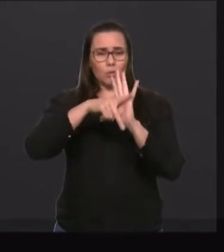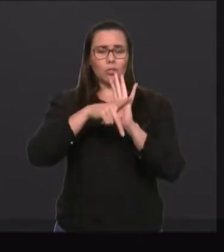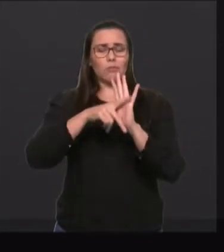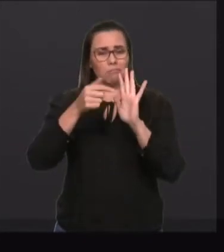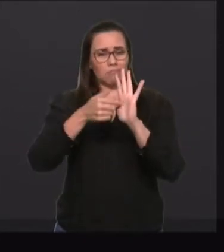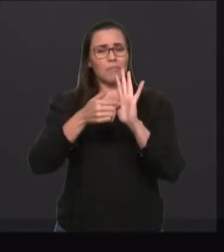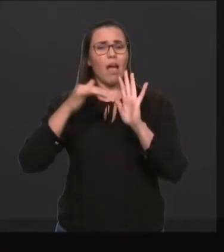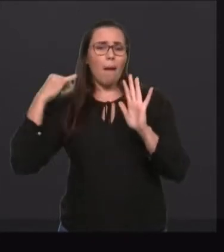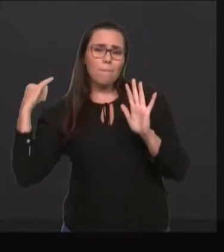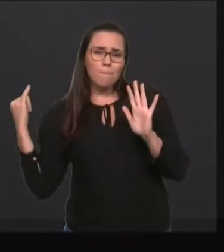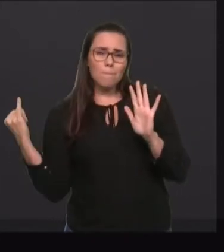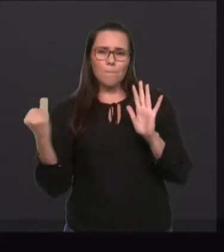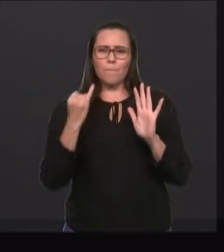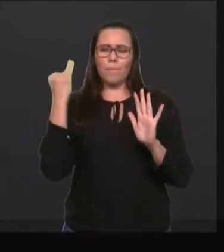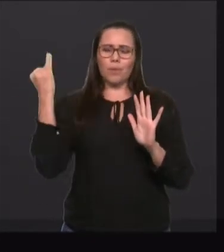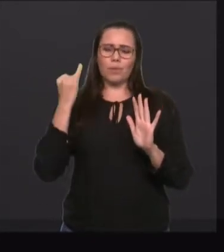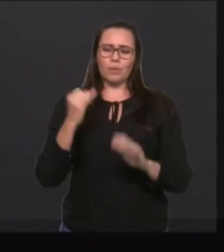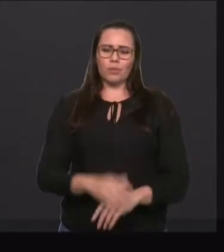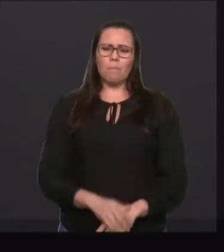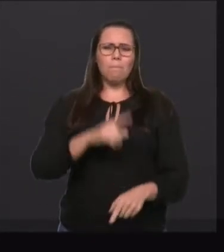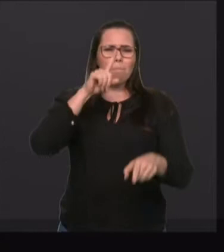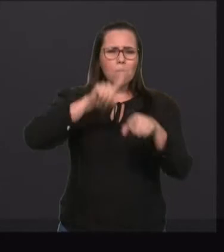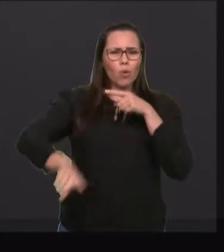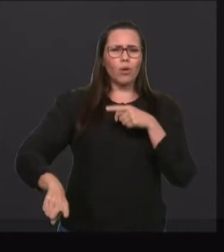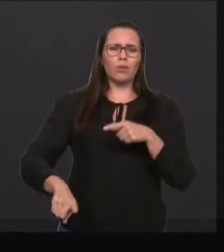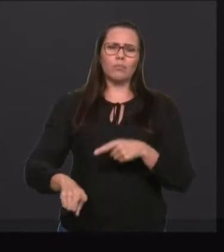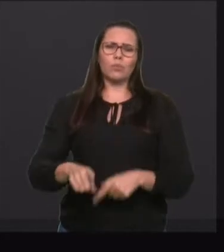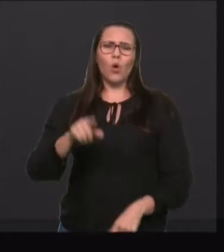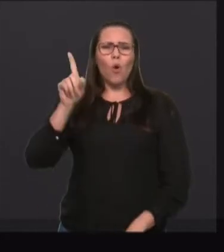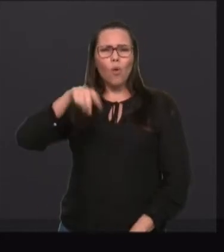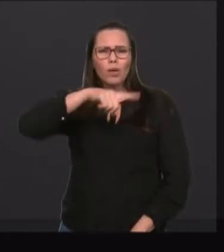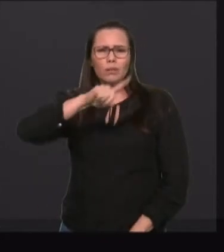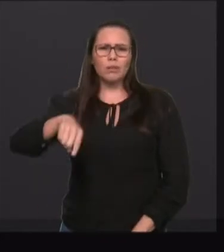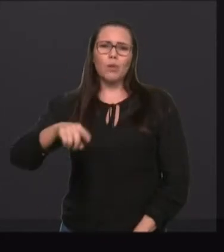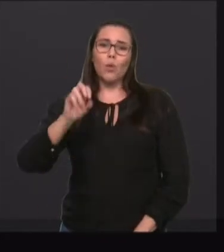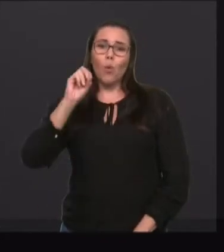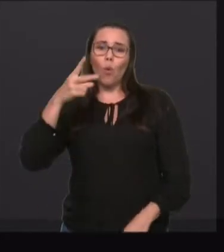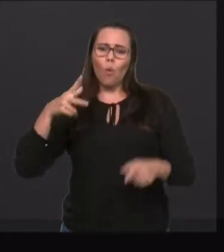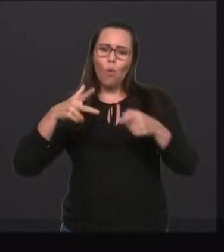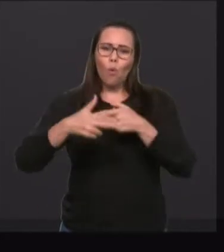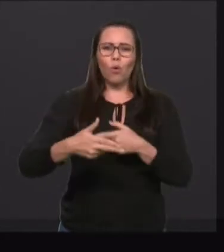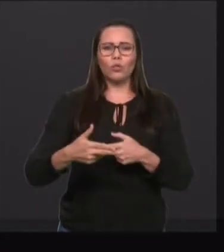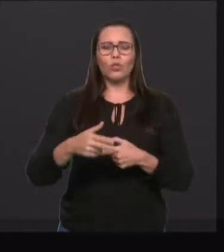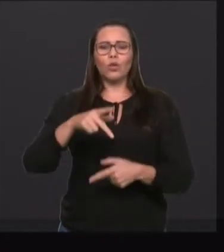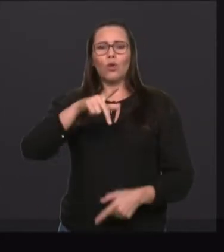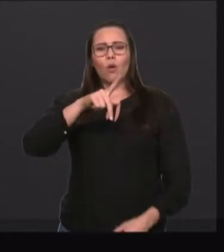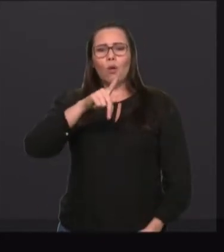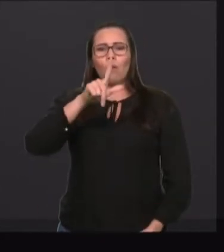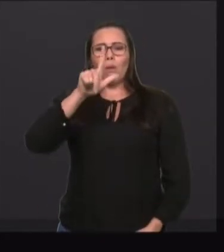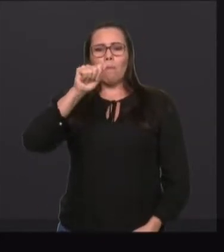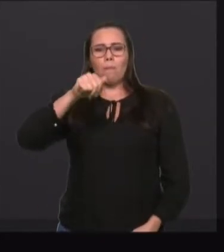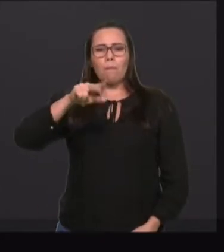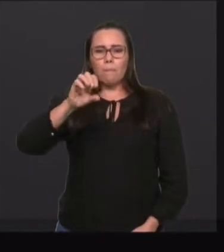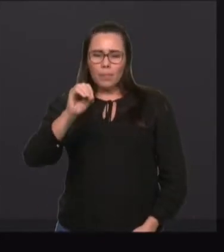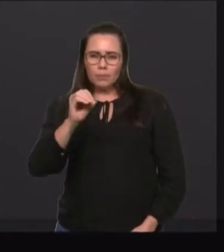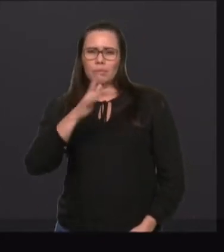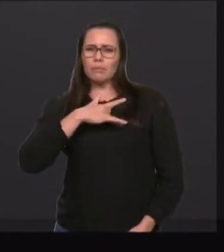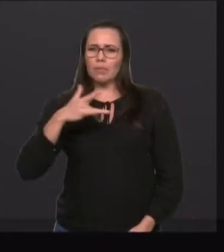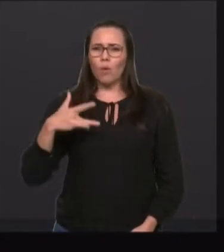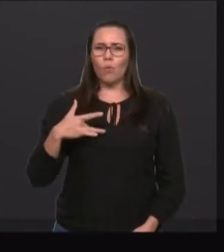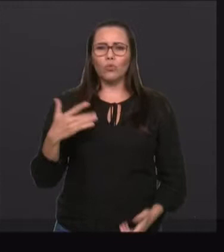ela proíbe a suspensão ou cancelamento dos planos de saúde neste período da pandemia.